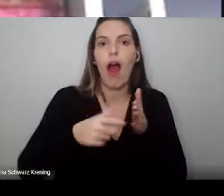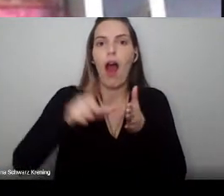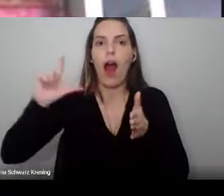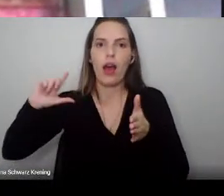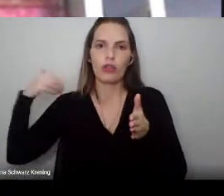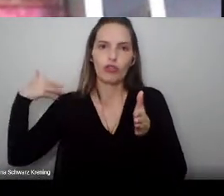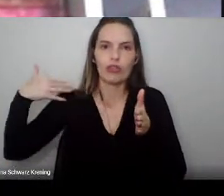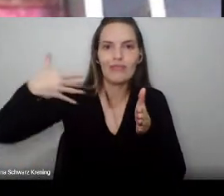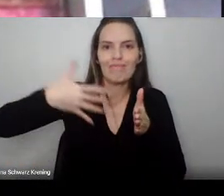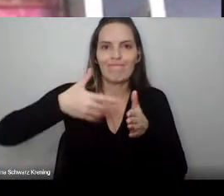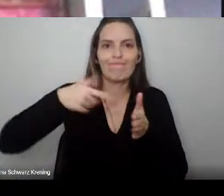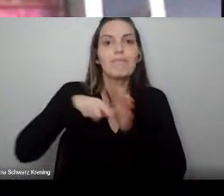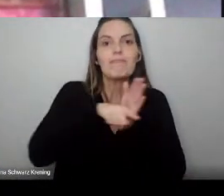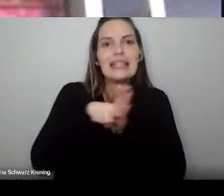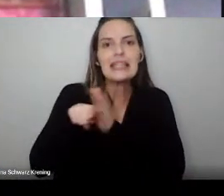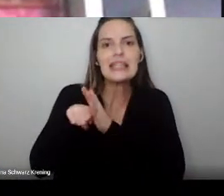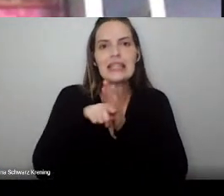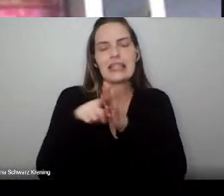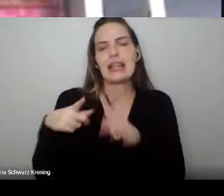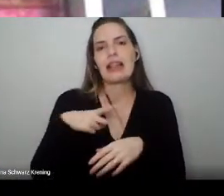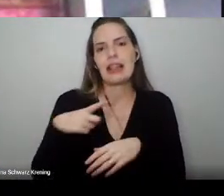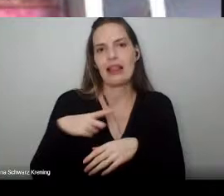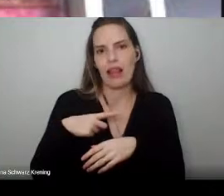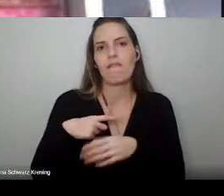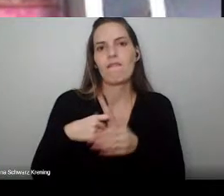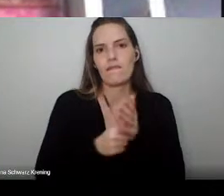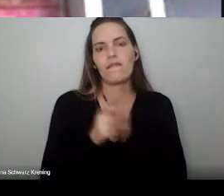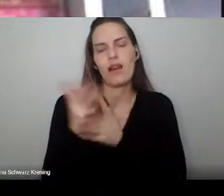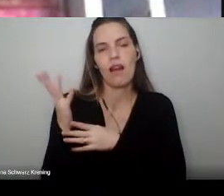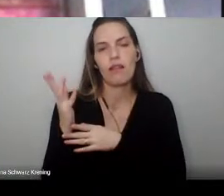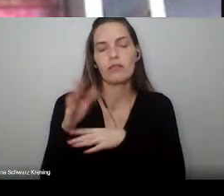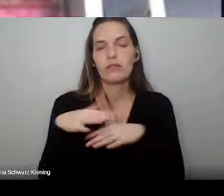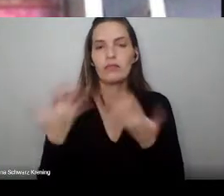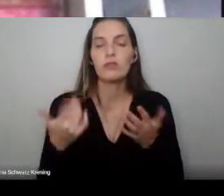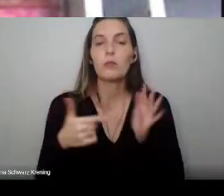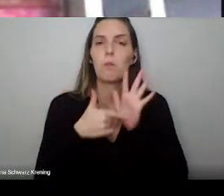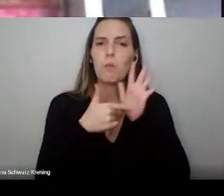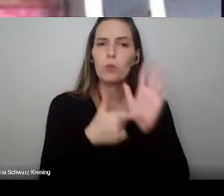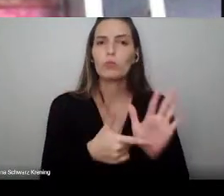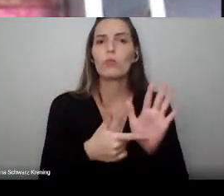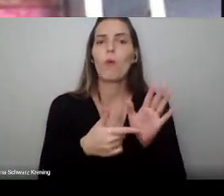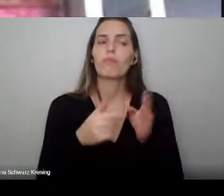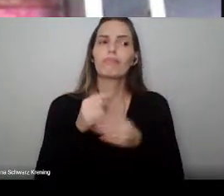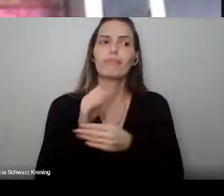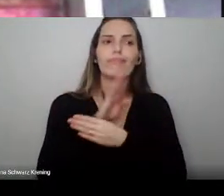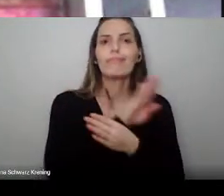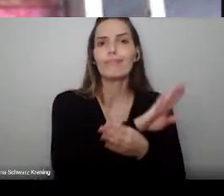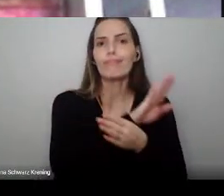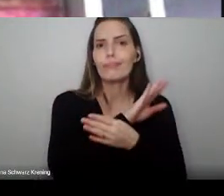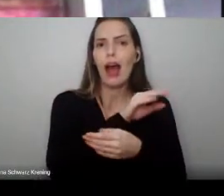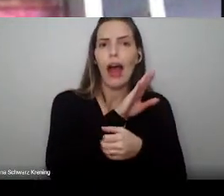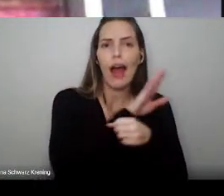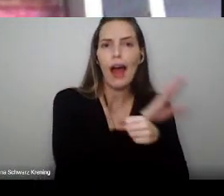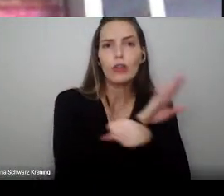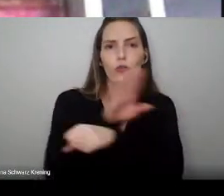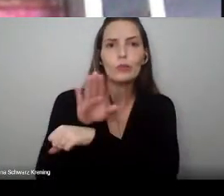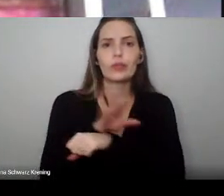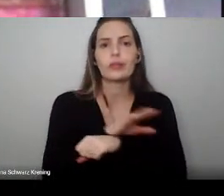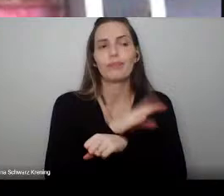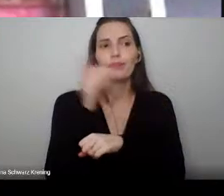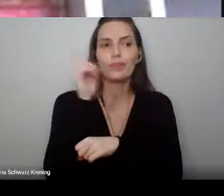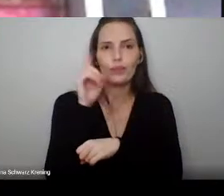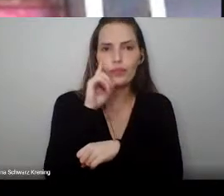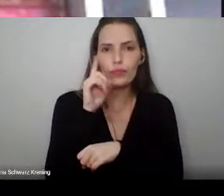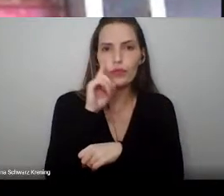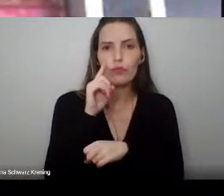a gente nunca mostrou de uma forma tão concreta o quanto é importante a colaboração de áreas diferentes, multidisciplinares, isso aumenta ainda mais a